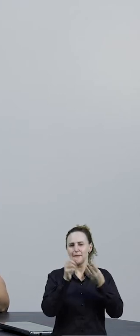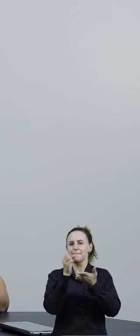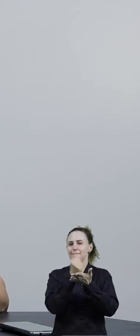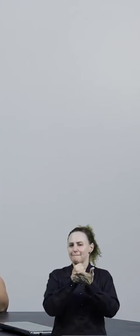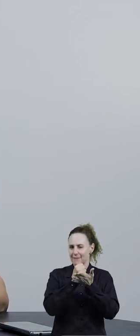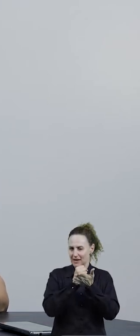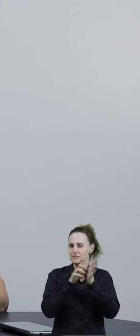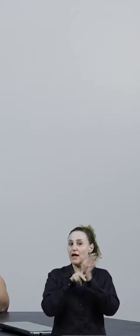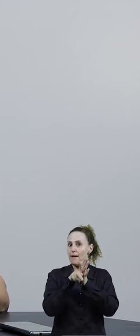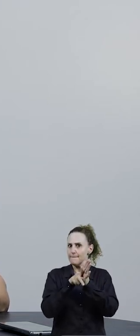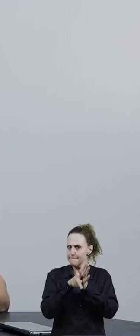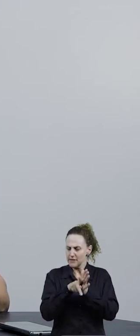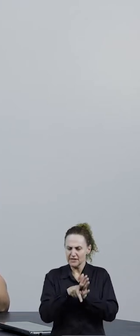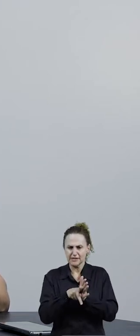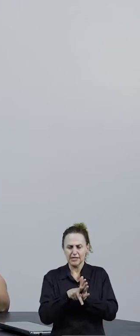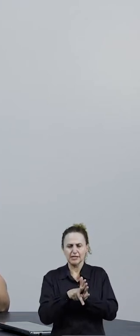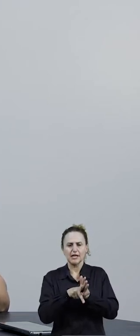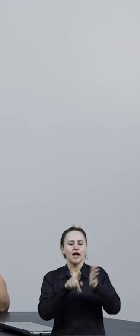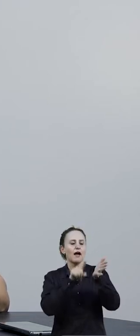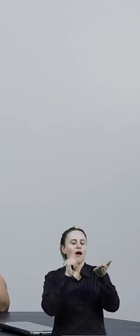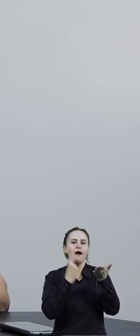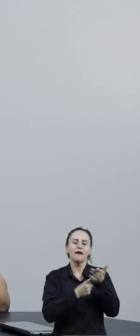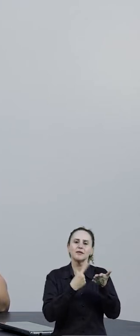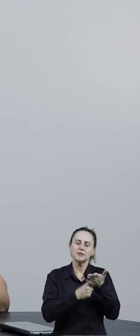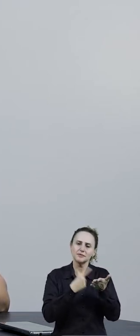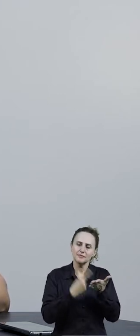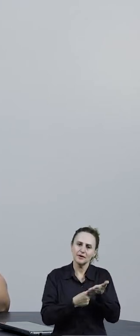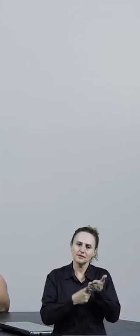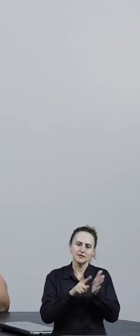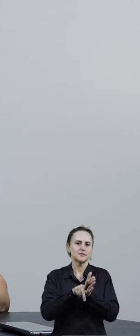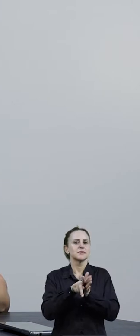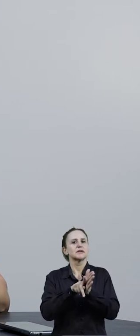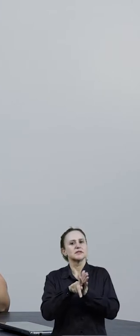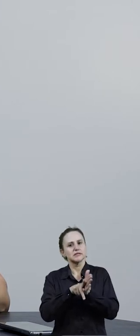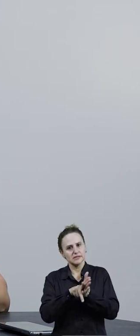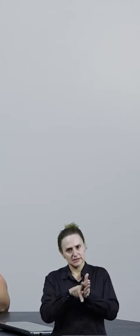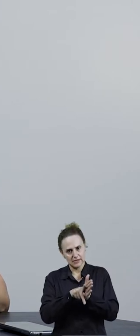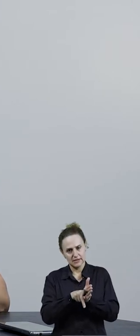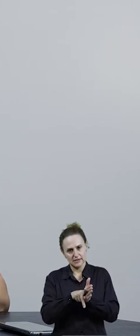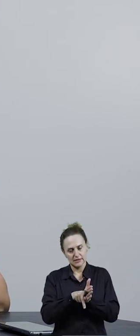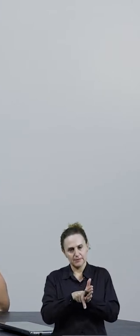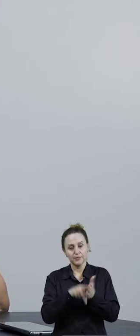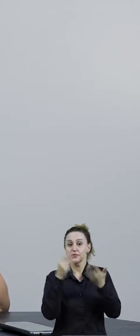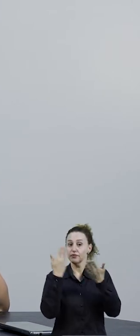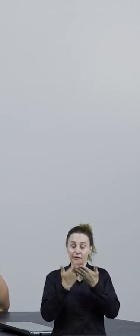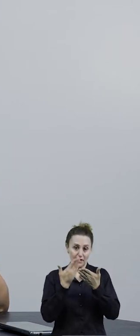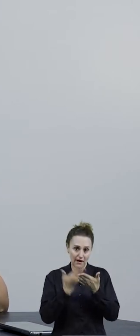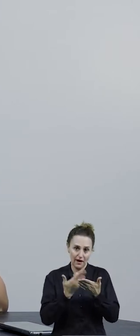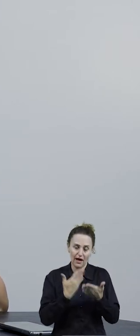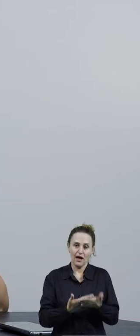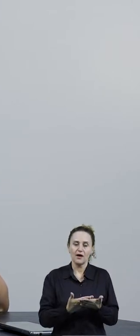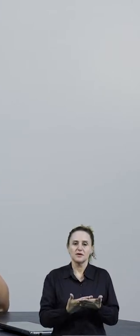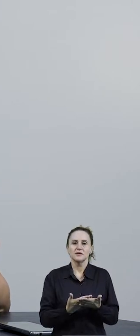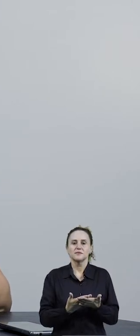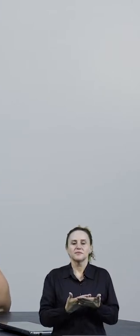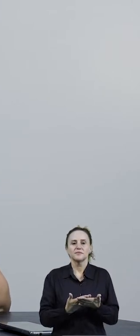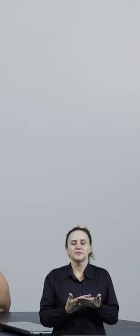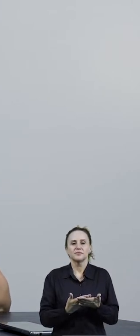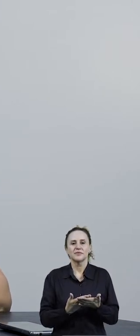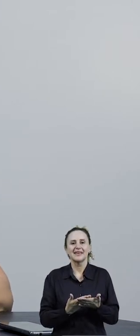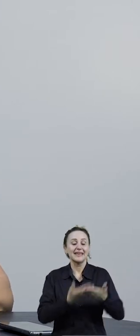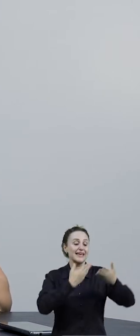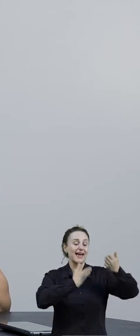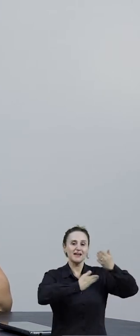pesquisa, ela tem como uma proposta, né, pesquisa mesmo, né, de aulas, né, e